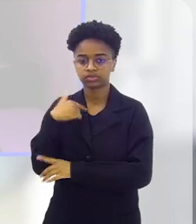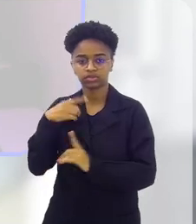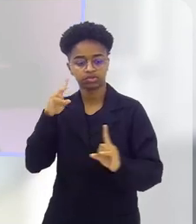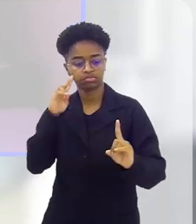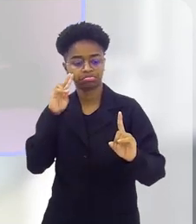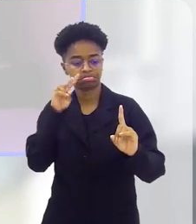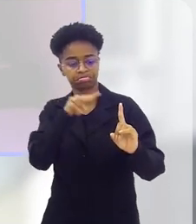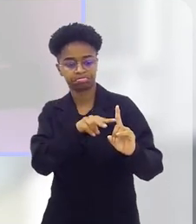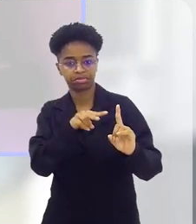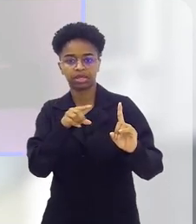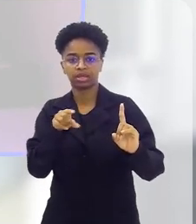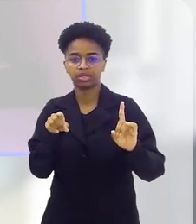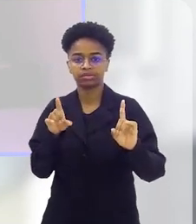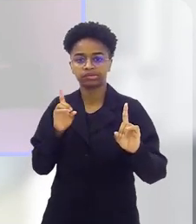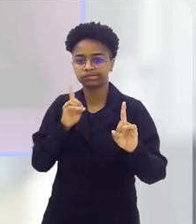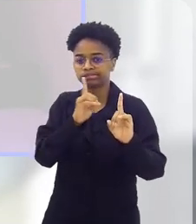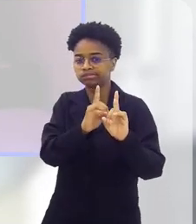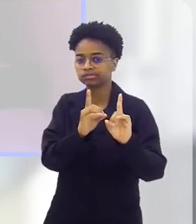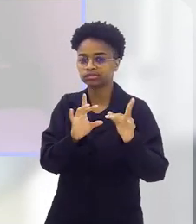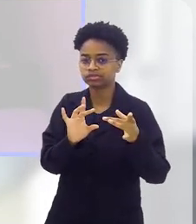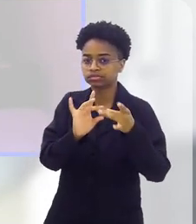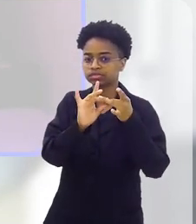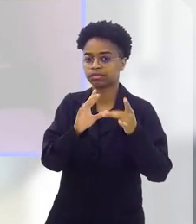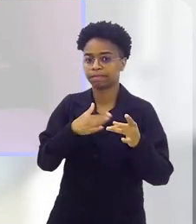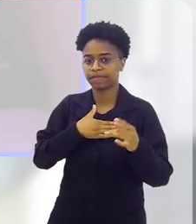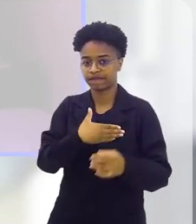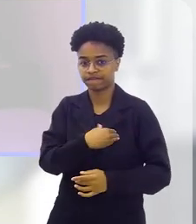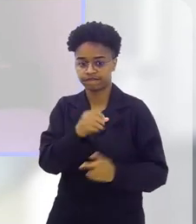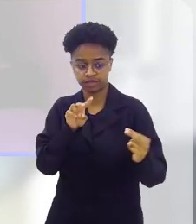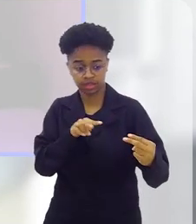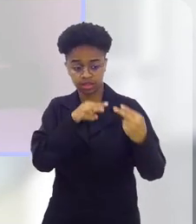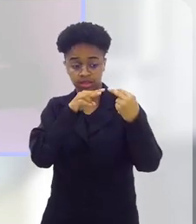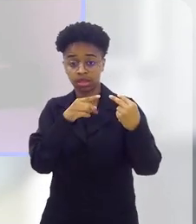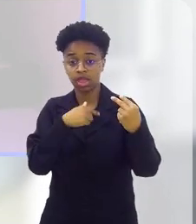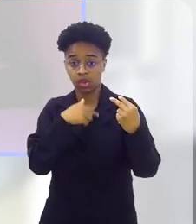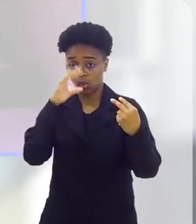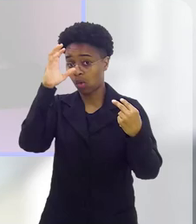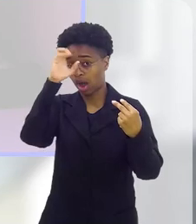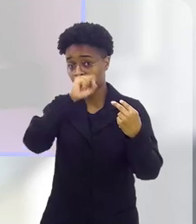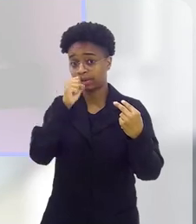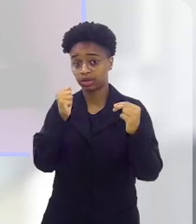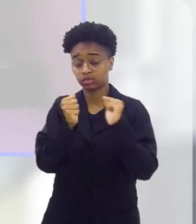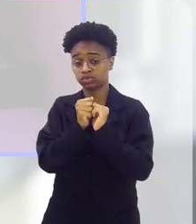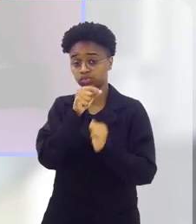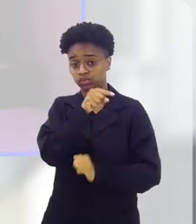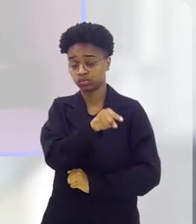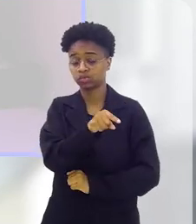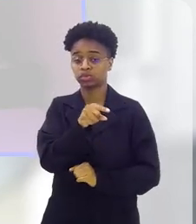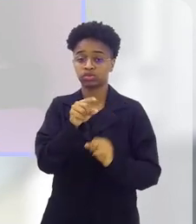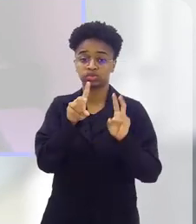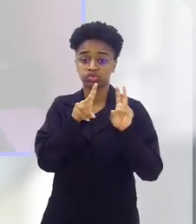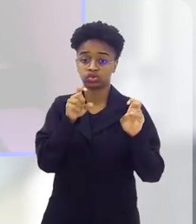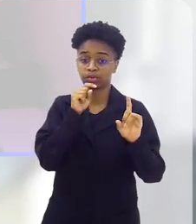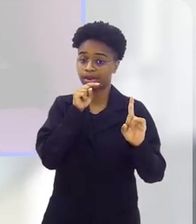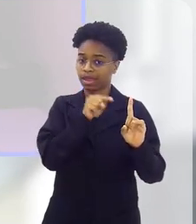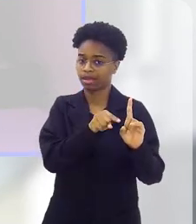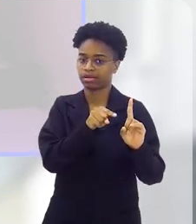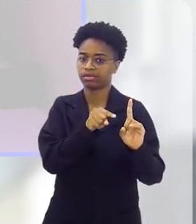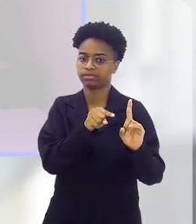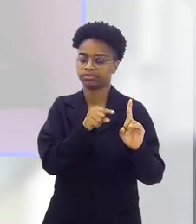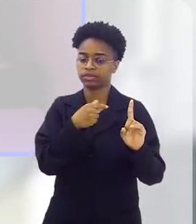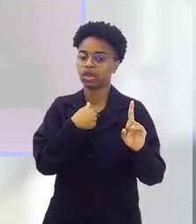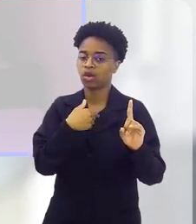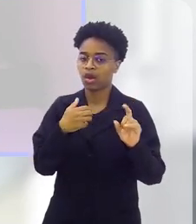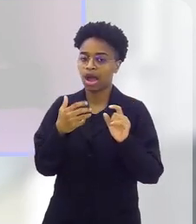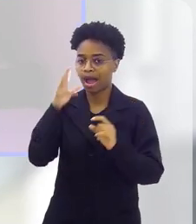quando observo e estou presente olho a olho com a minha filha, eu aprendo muito sobre ela,